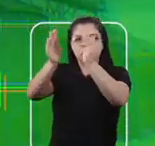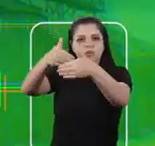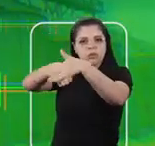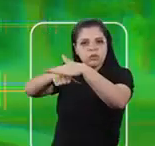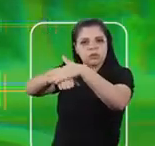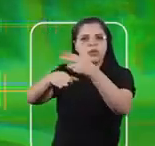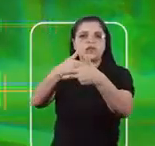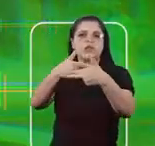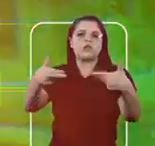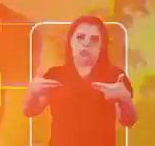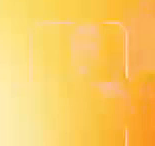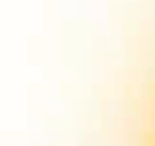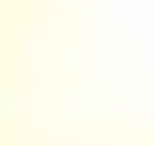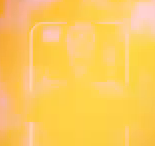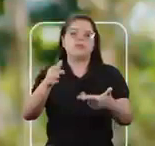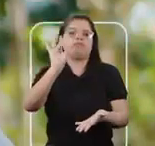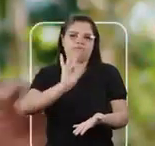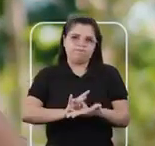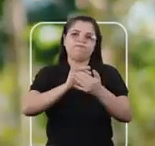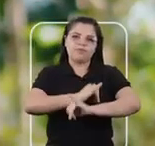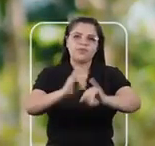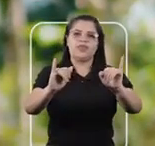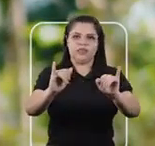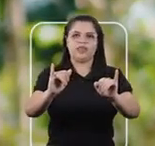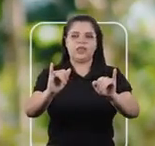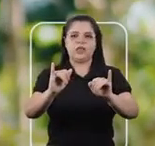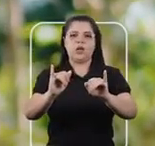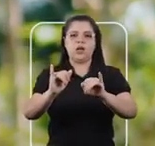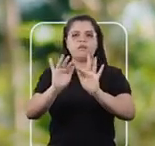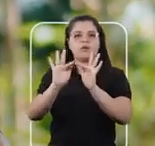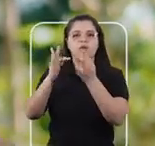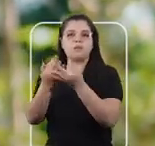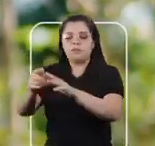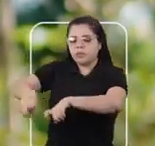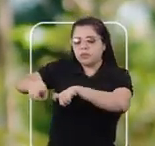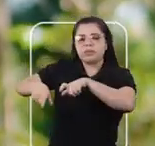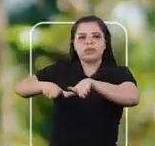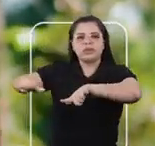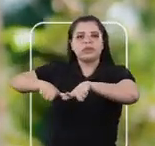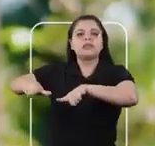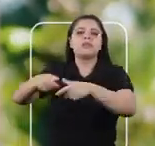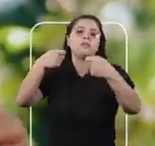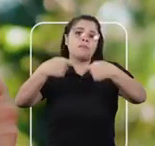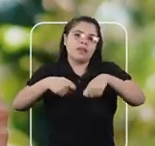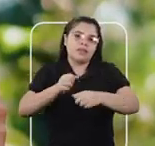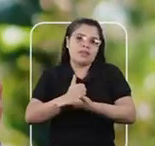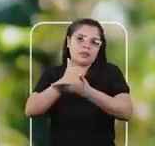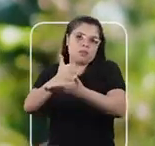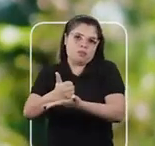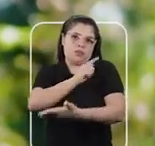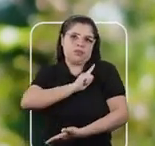de silos, de armazéns para produção. Mas digo a vocês com toda sinceridade, o agricultor familiar precisa